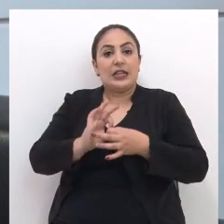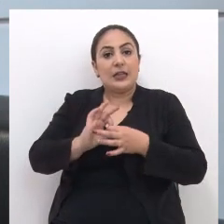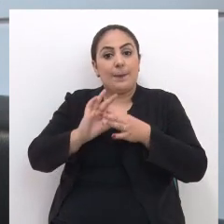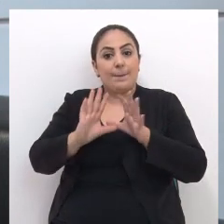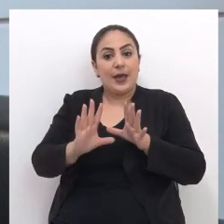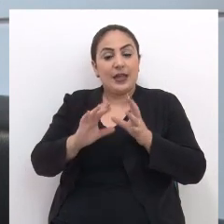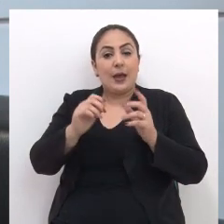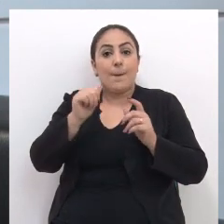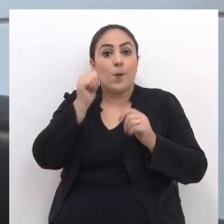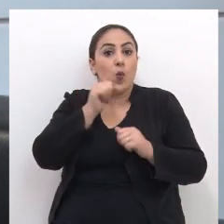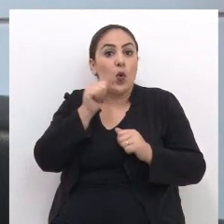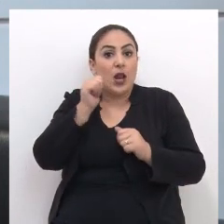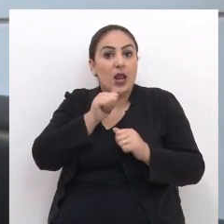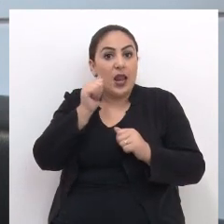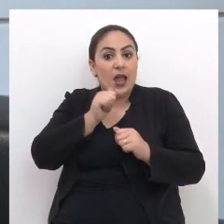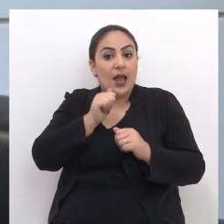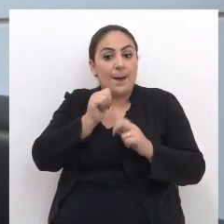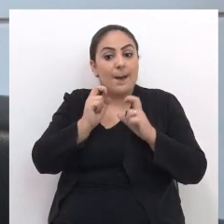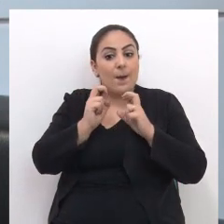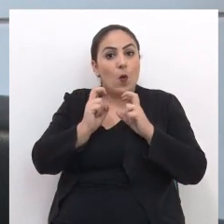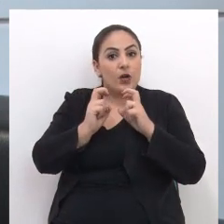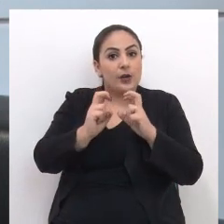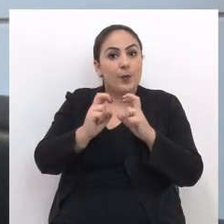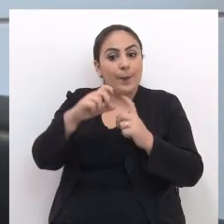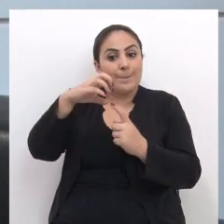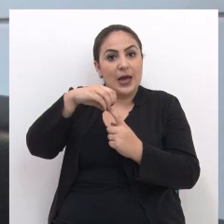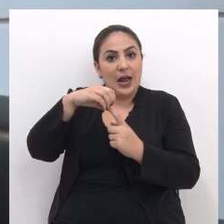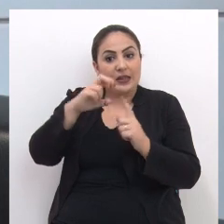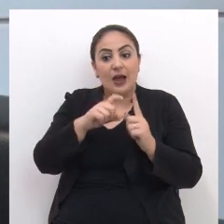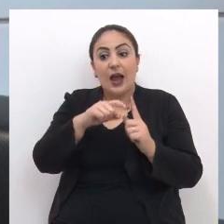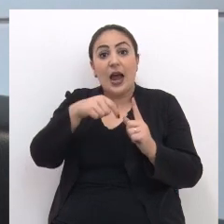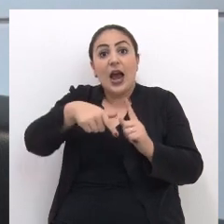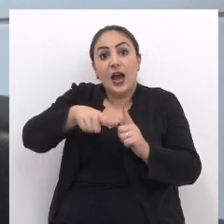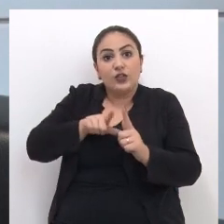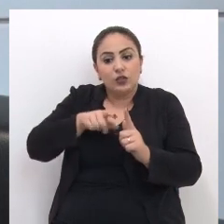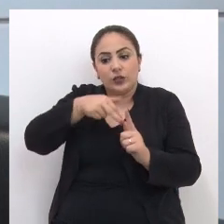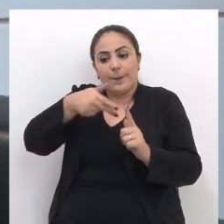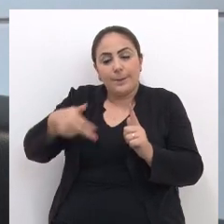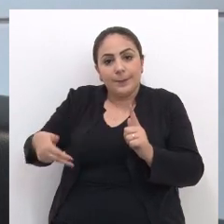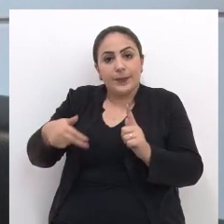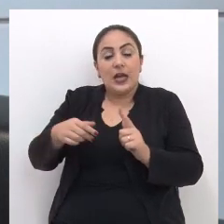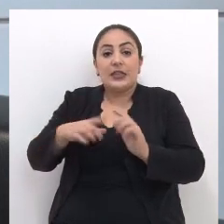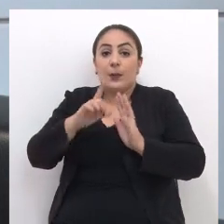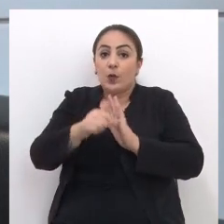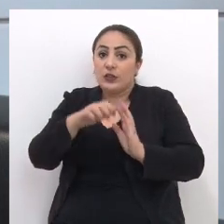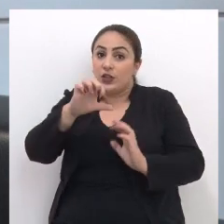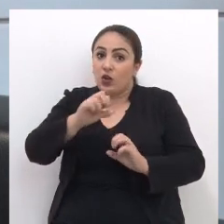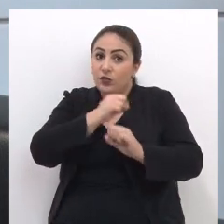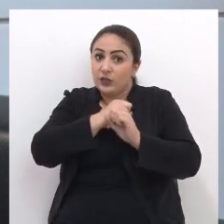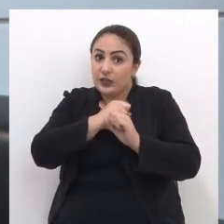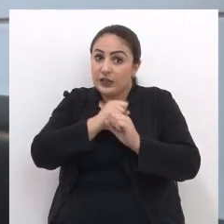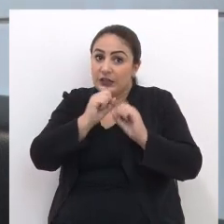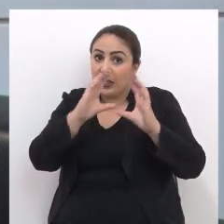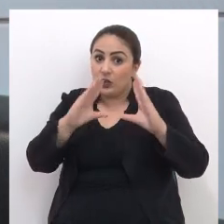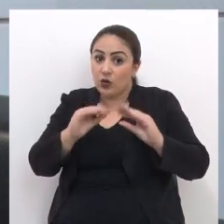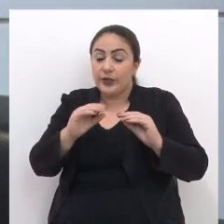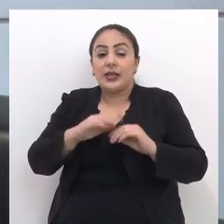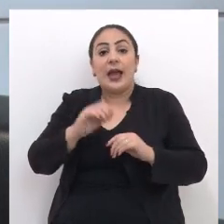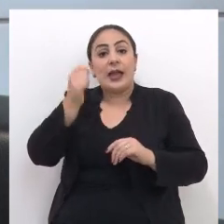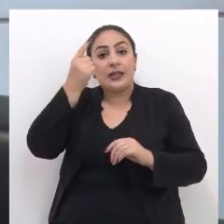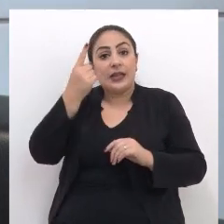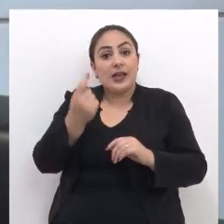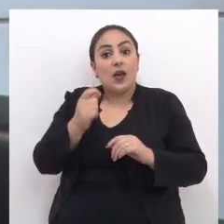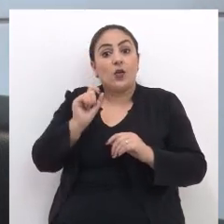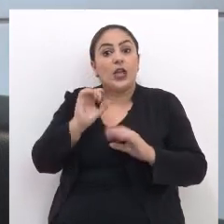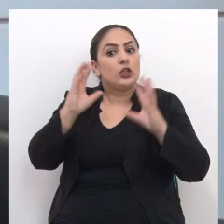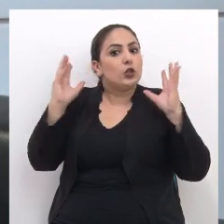autoriza o desembarque de mulheres fora das paradas de ônibus Após as nove horas da noite A ideia, então, é estender essa matéria